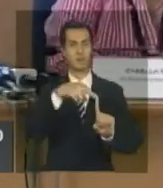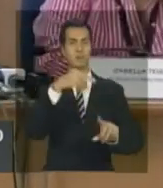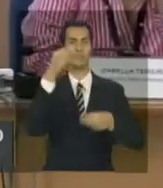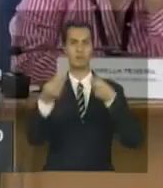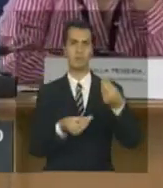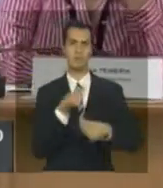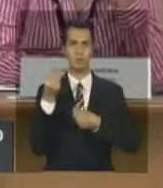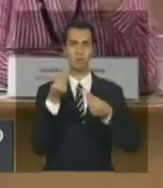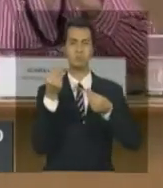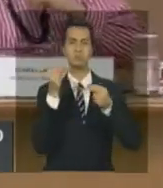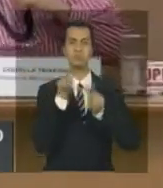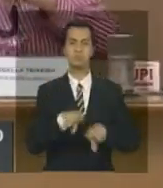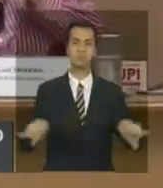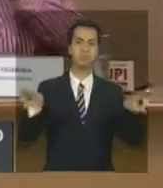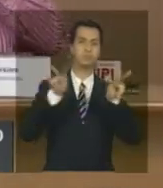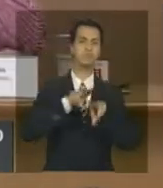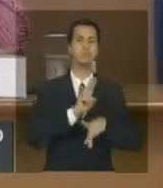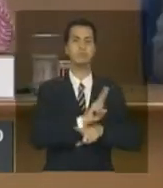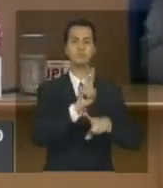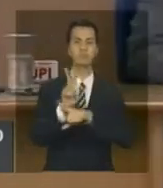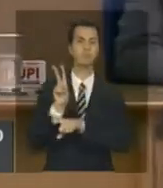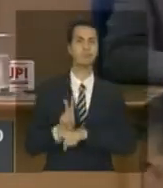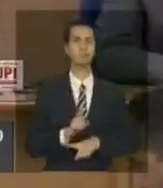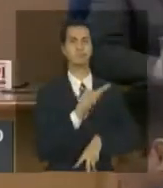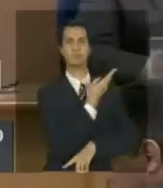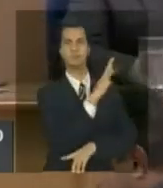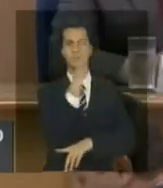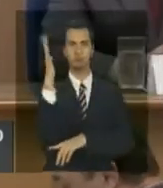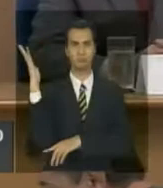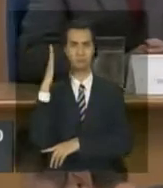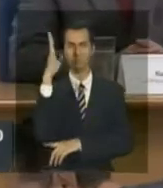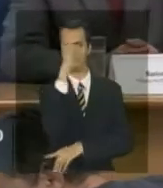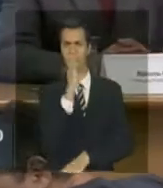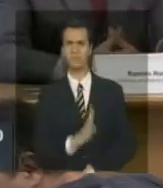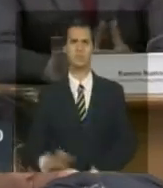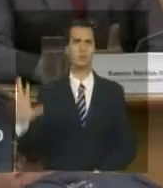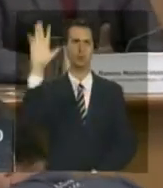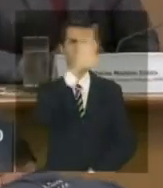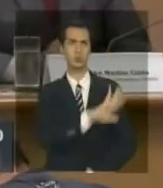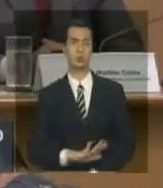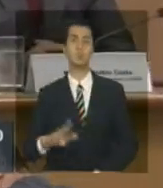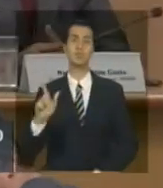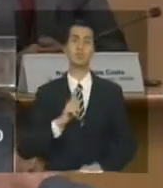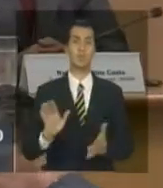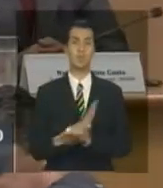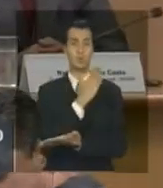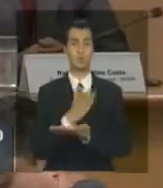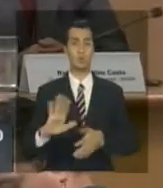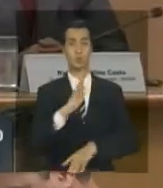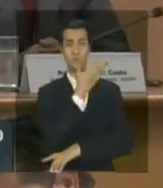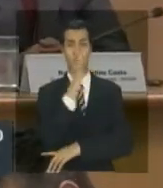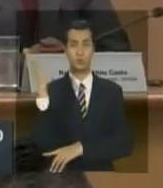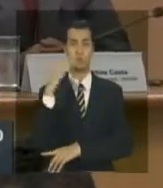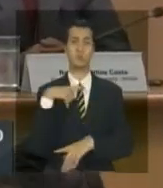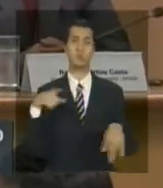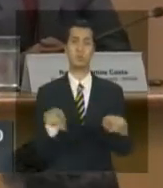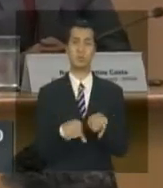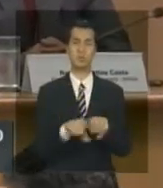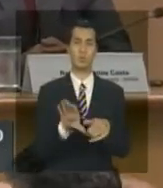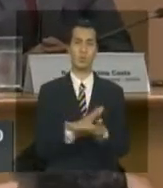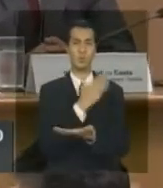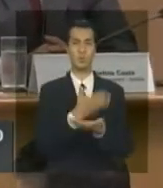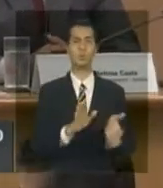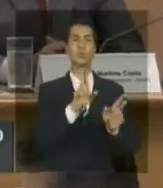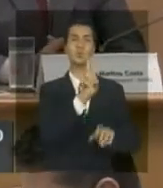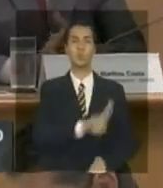de cobertura vegetal em todo o Brasil. Não só o que tinha de remanescentes, mas o que tinha de usos da